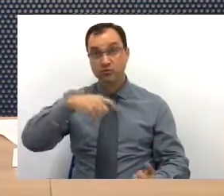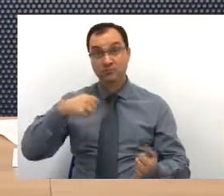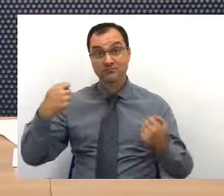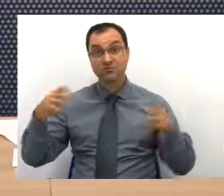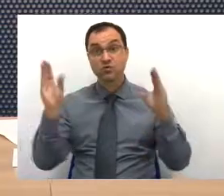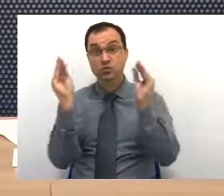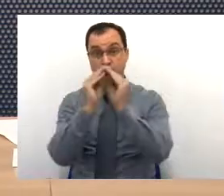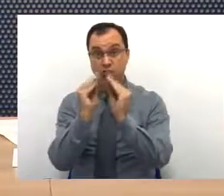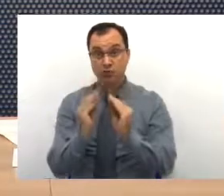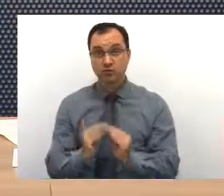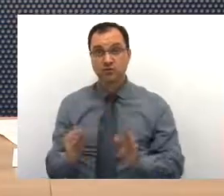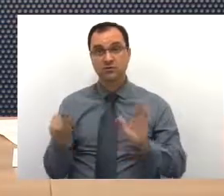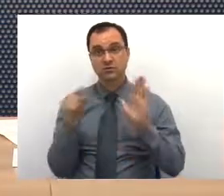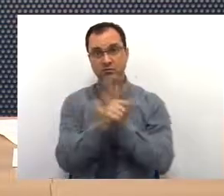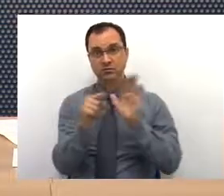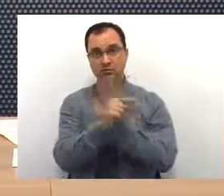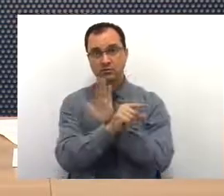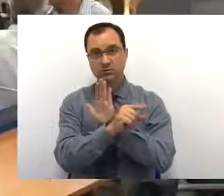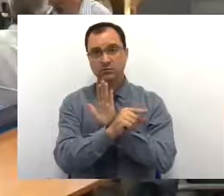sucintos nos questionamentos.